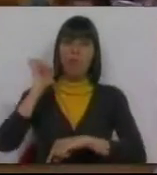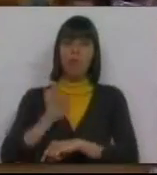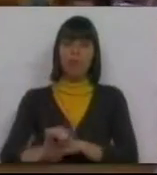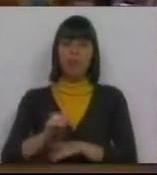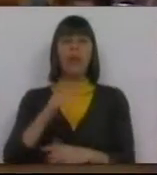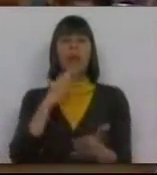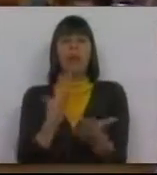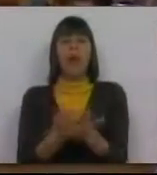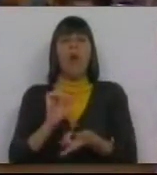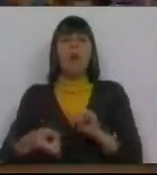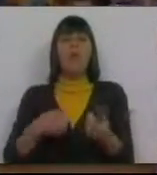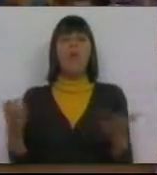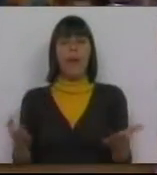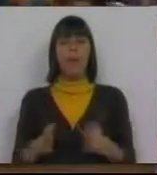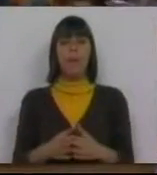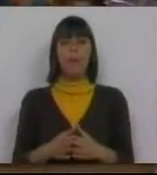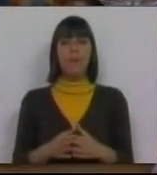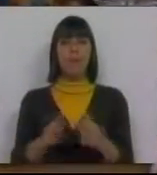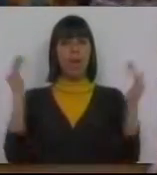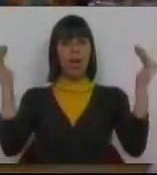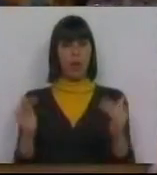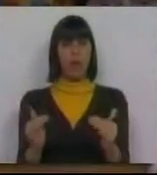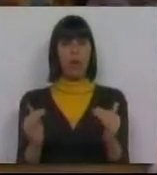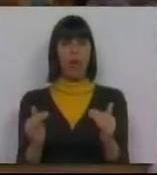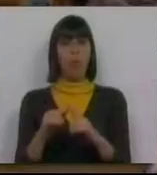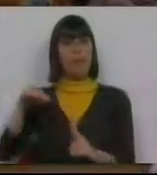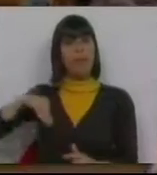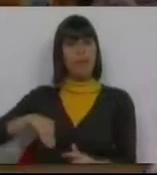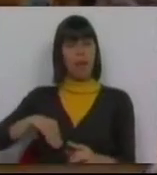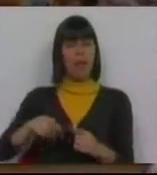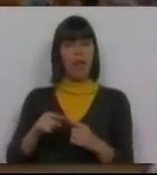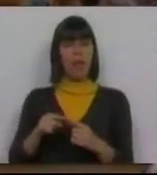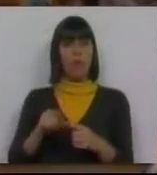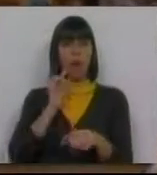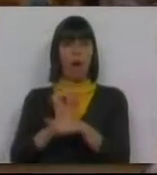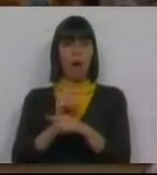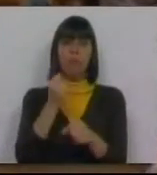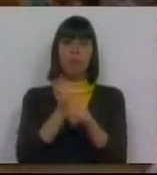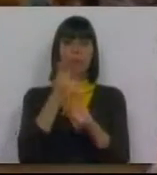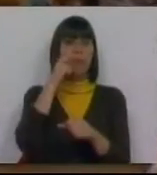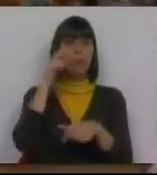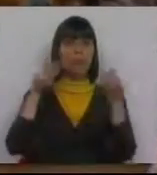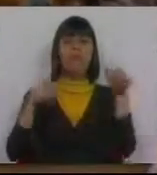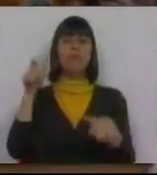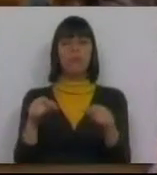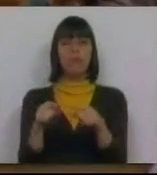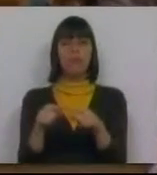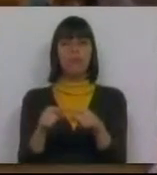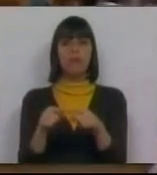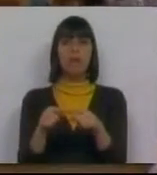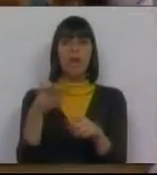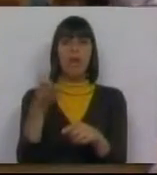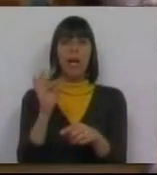permitiu que a redução do salário destes trabalhadores fosse